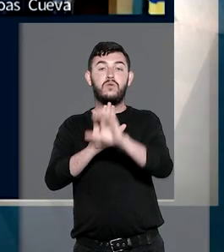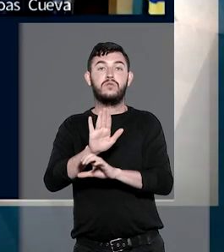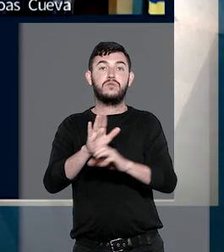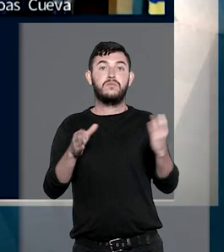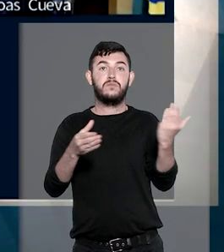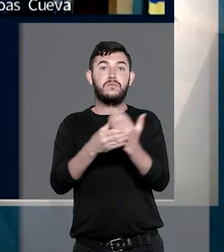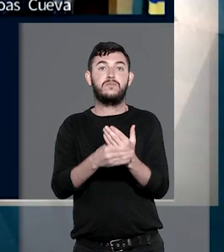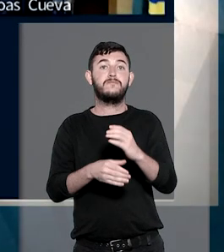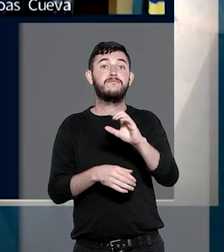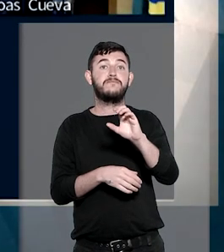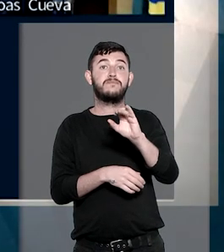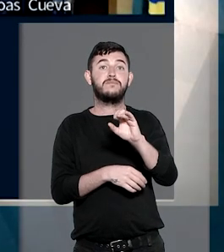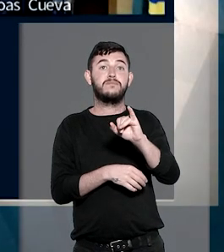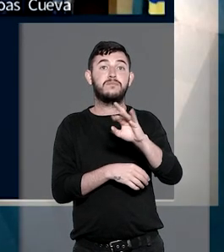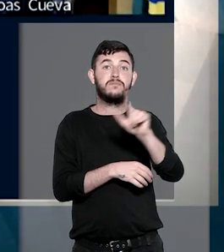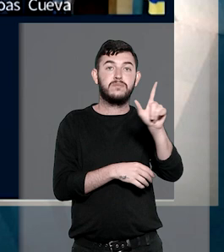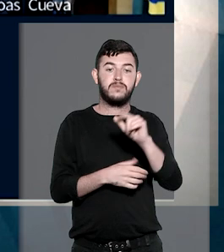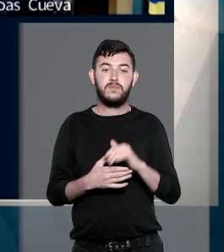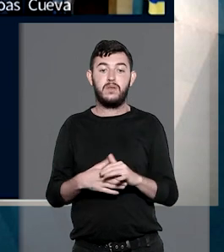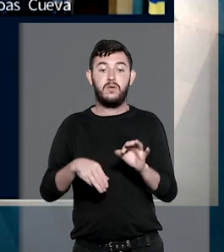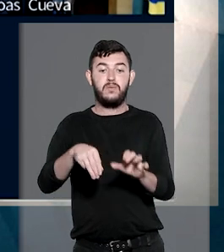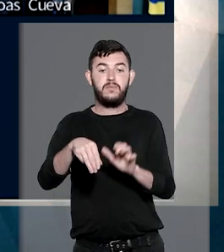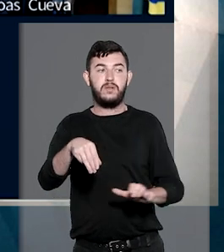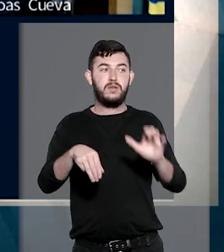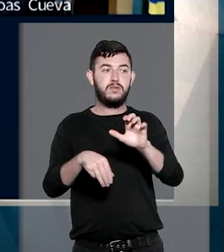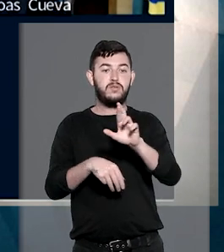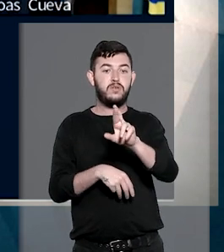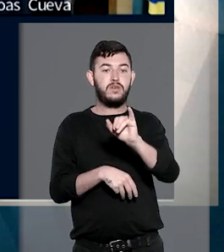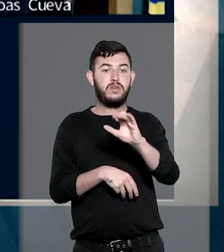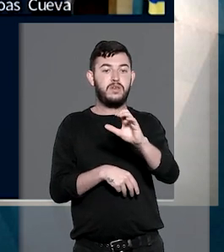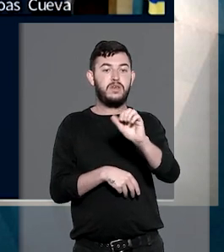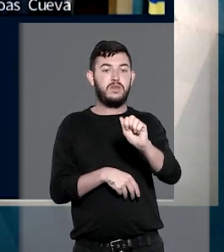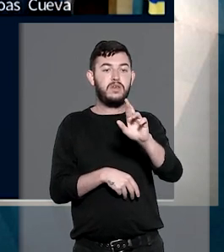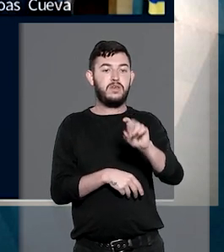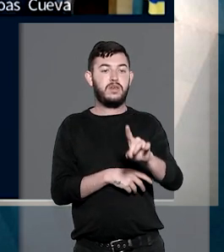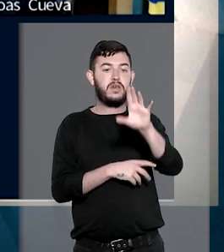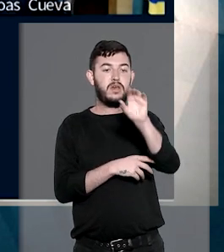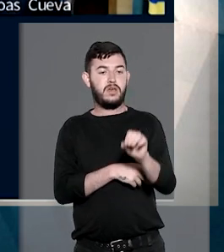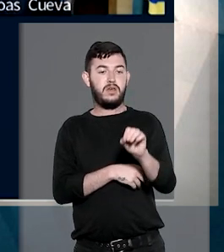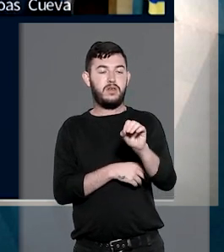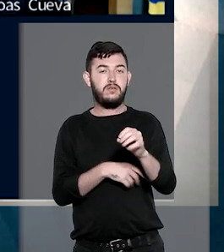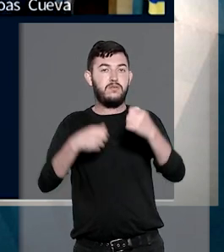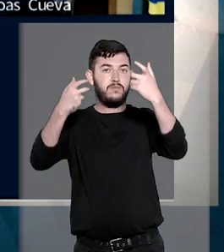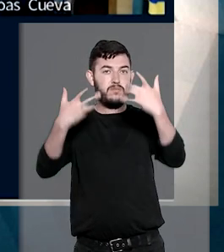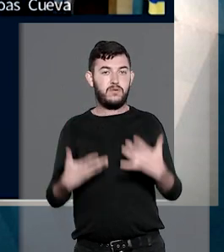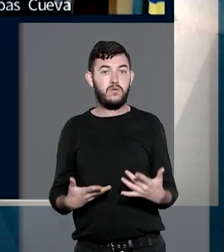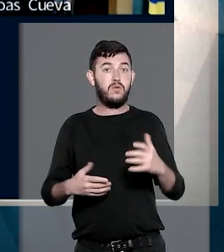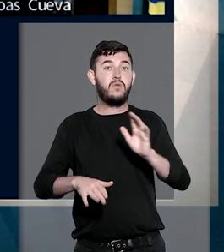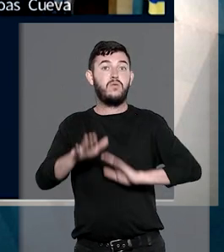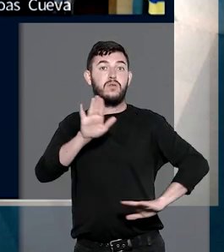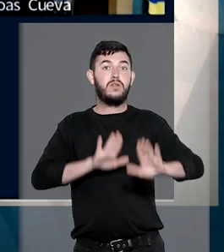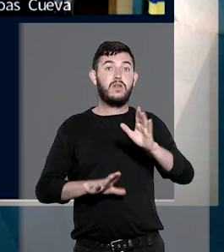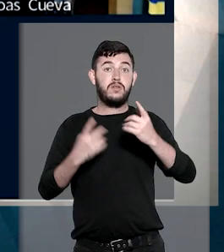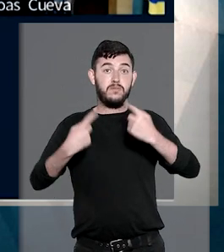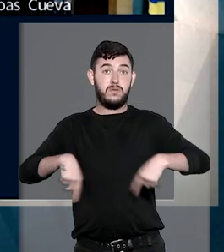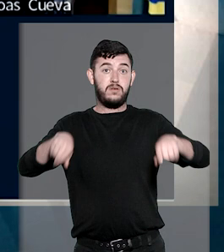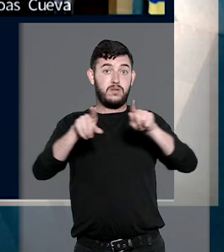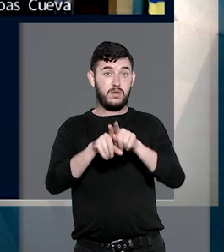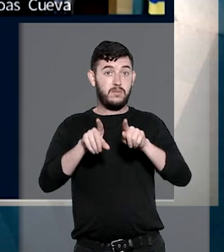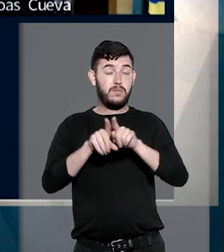turma do STJ, o relator ministro Ricardo Vilas Boascoeva afirmou que é preciso cuidado na interpretação do dispositivo legal